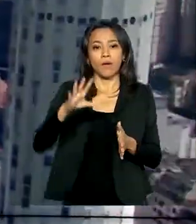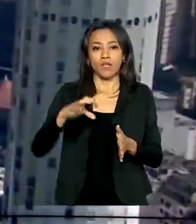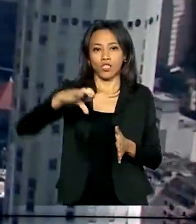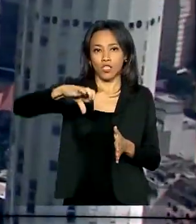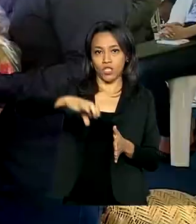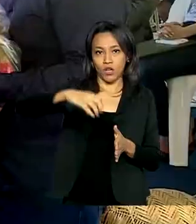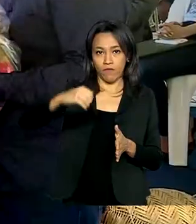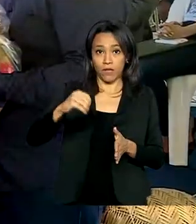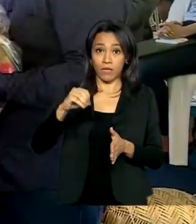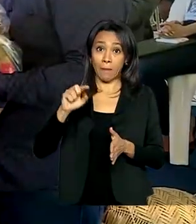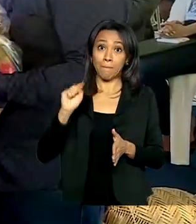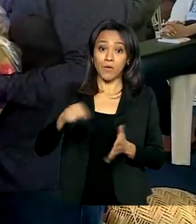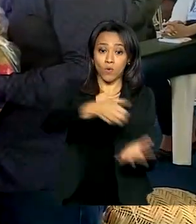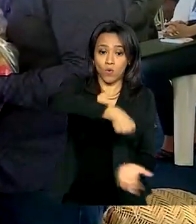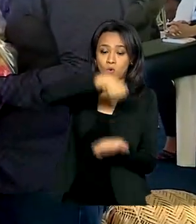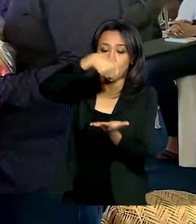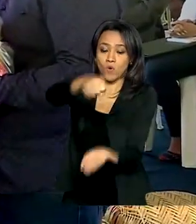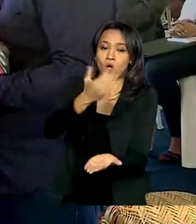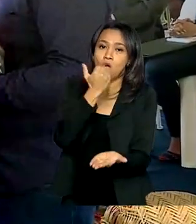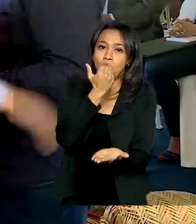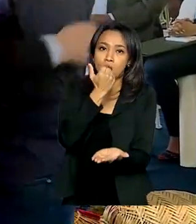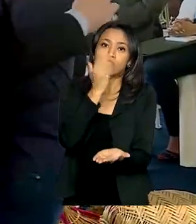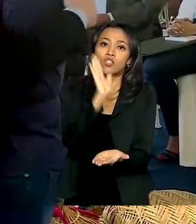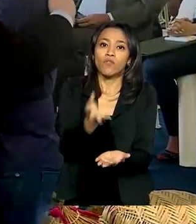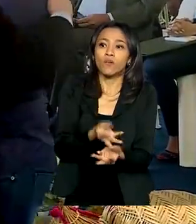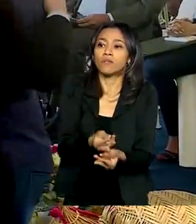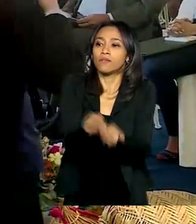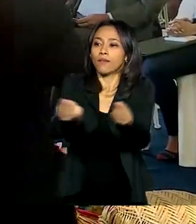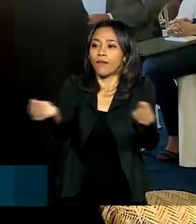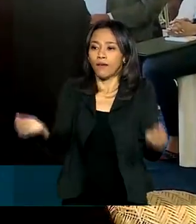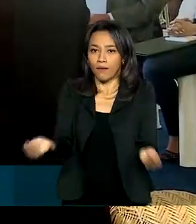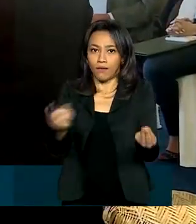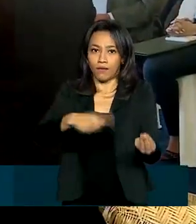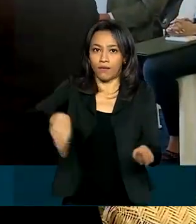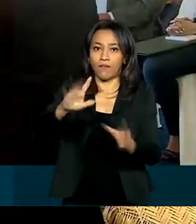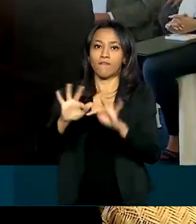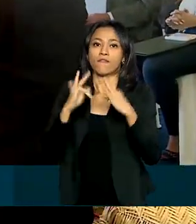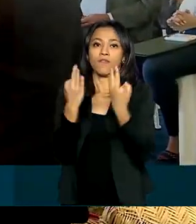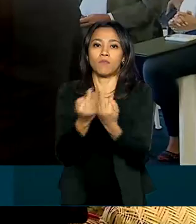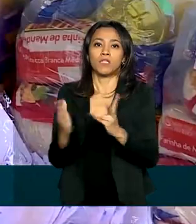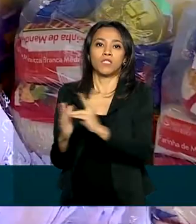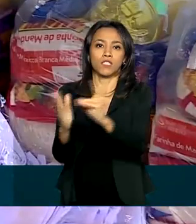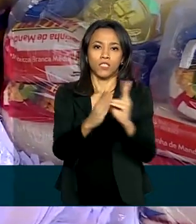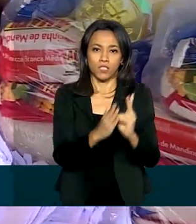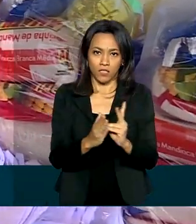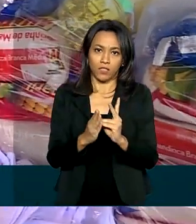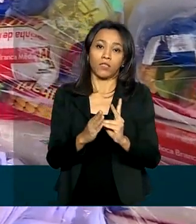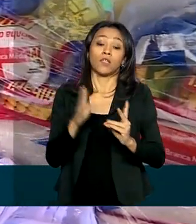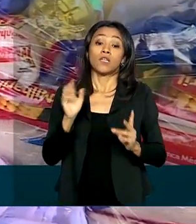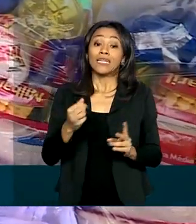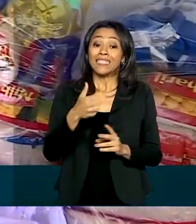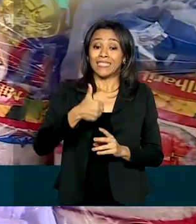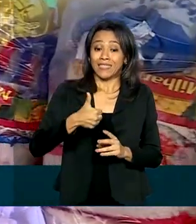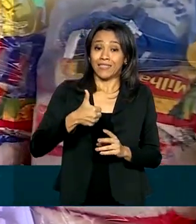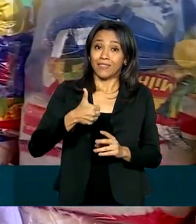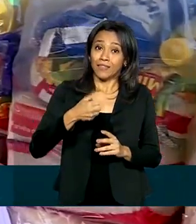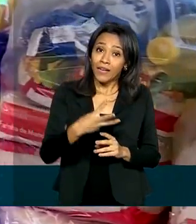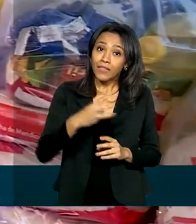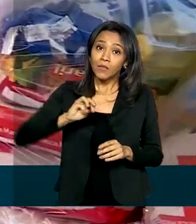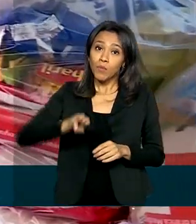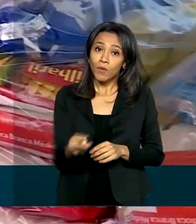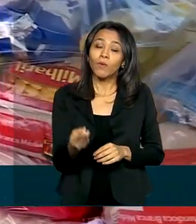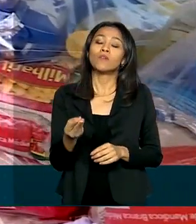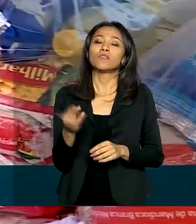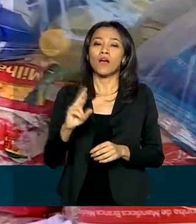cestas de alimentos foram entregues para famílias indígenas em todo o país. Cerca de 13 milhões de reais foram investidos, até